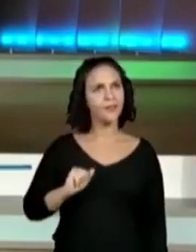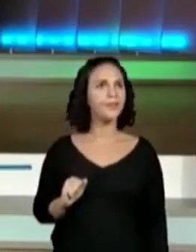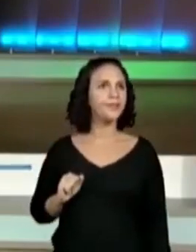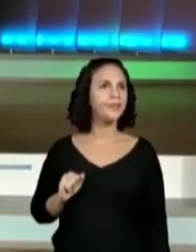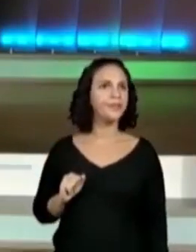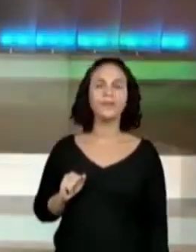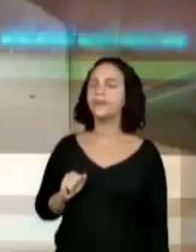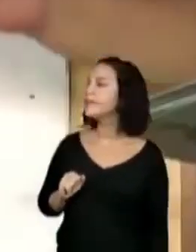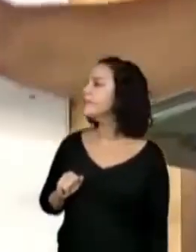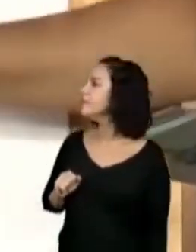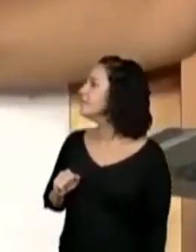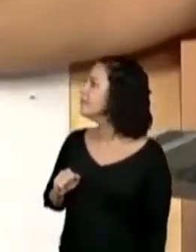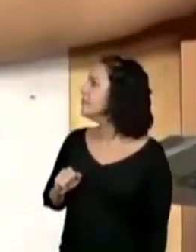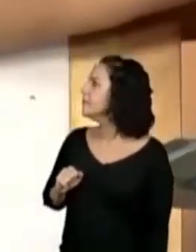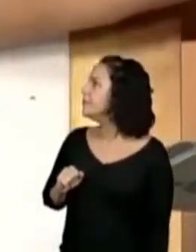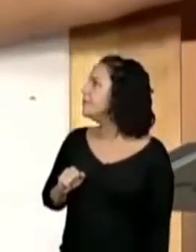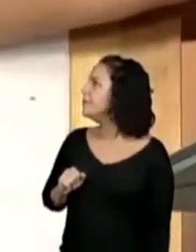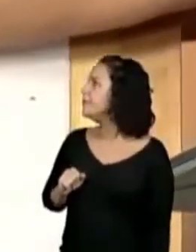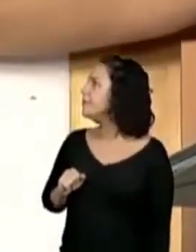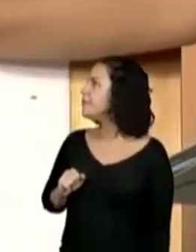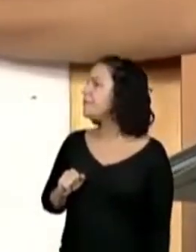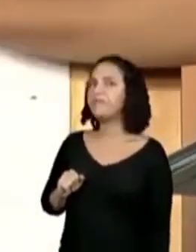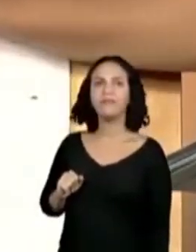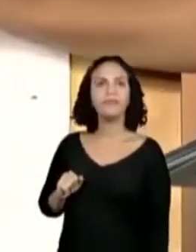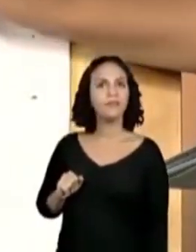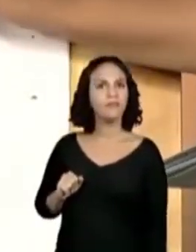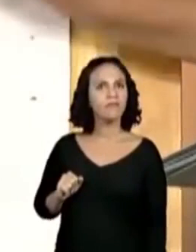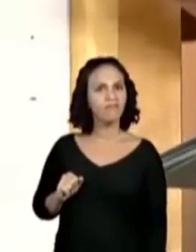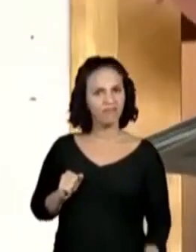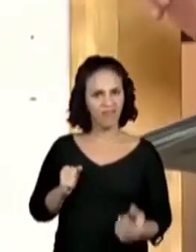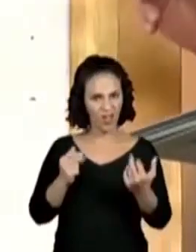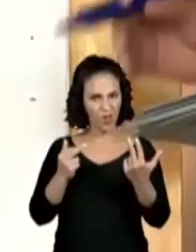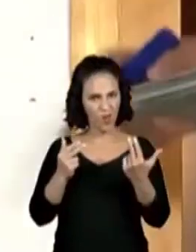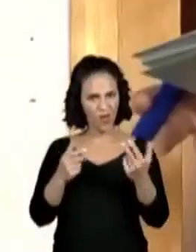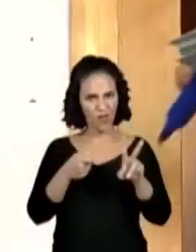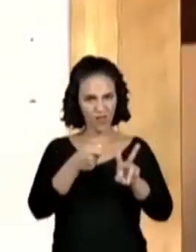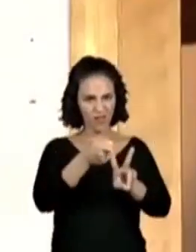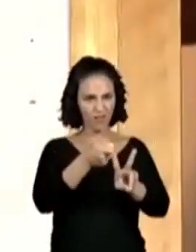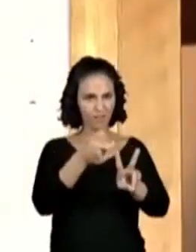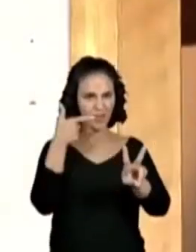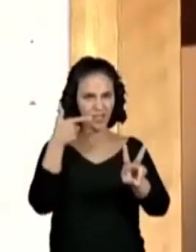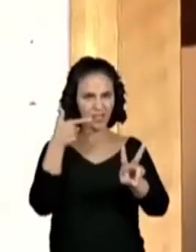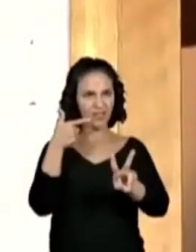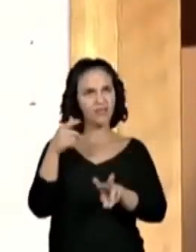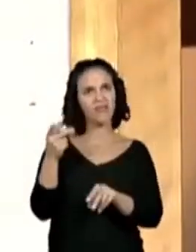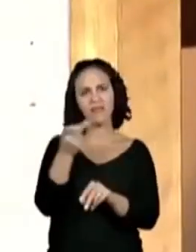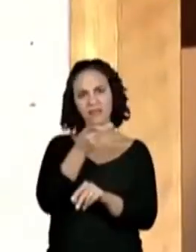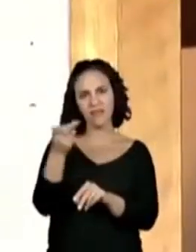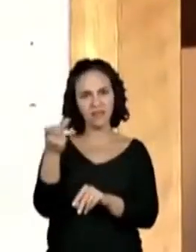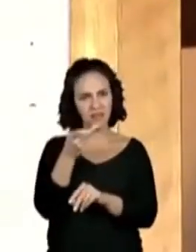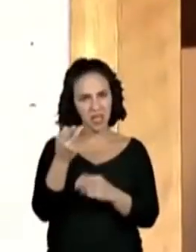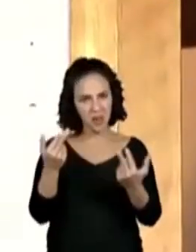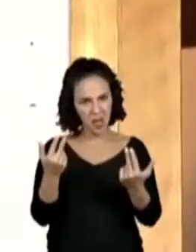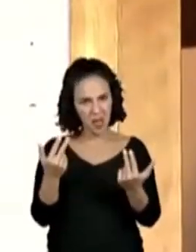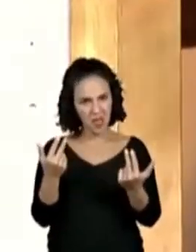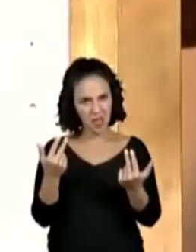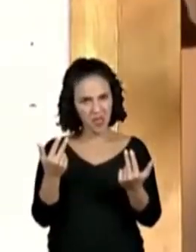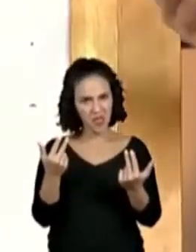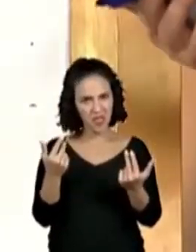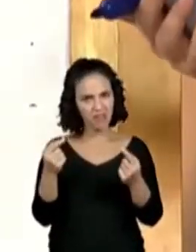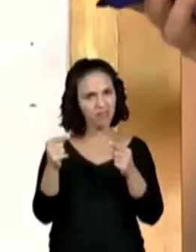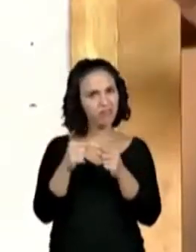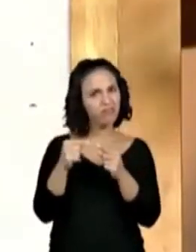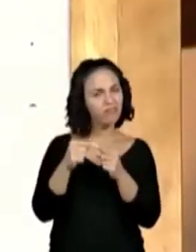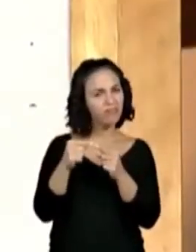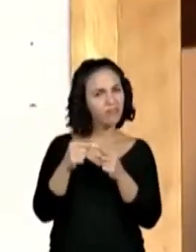bodome. A tiradeira, eu posso também usar como estilingue, eu, essa